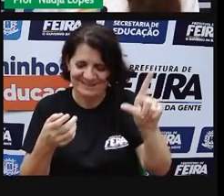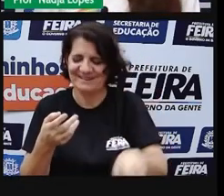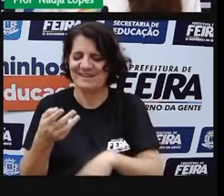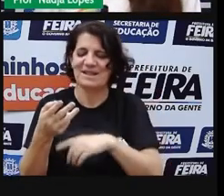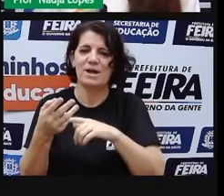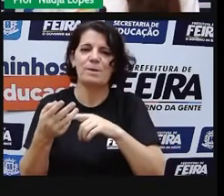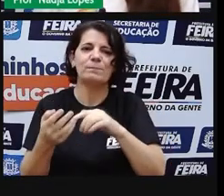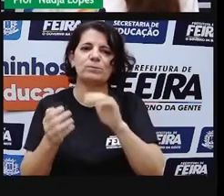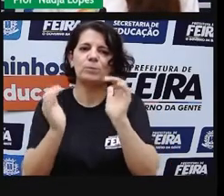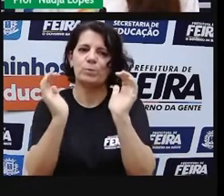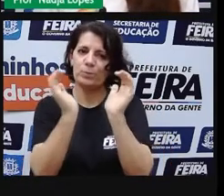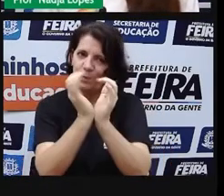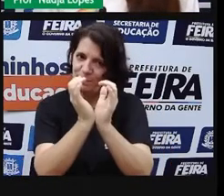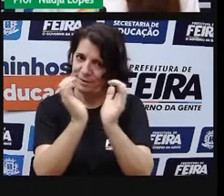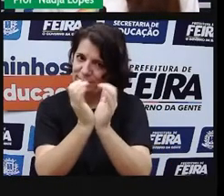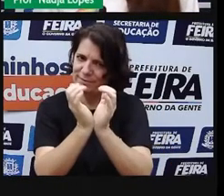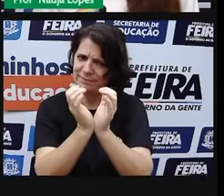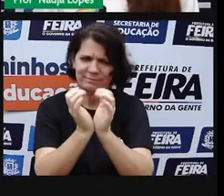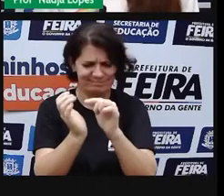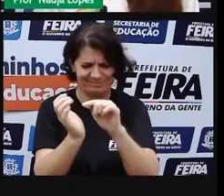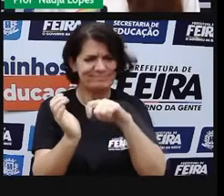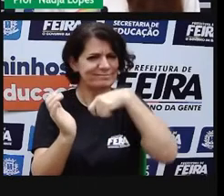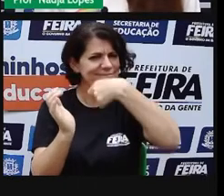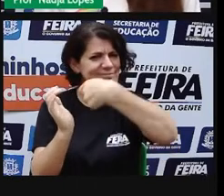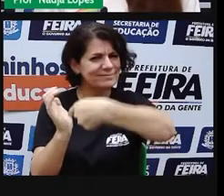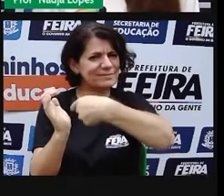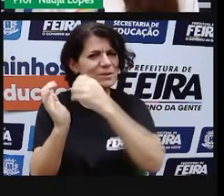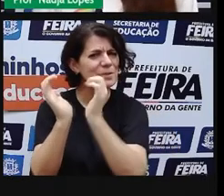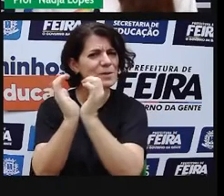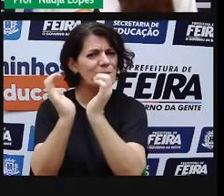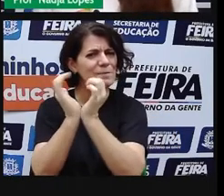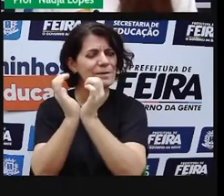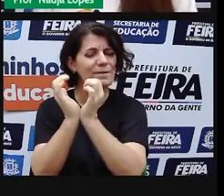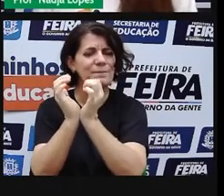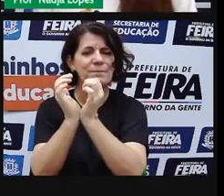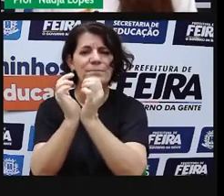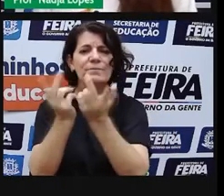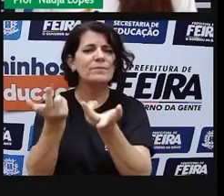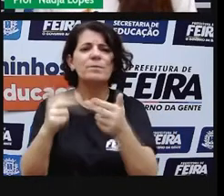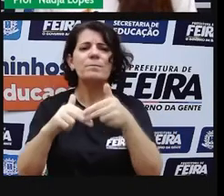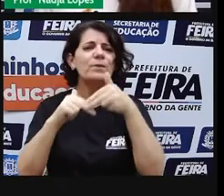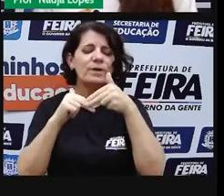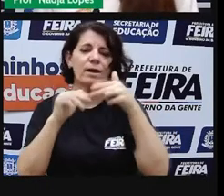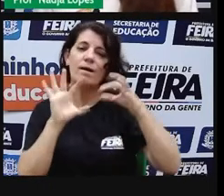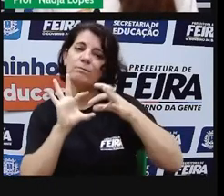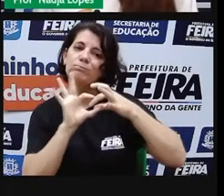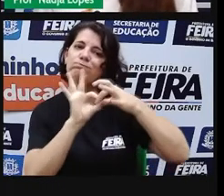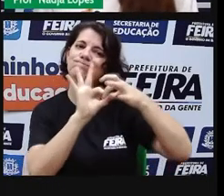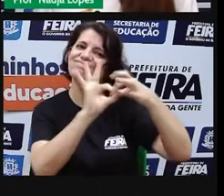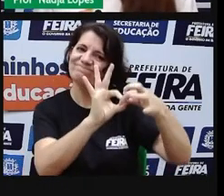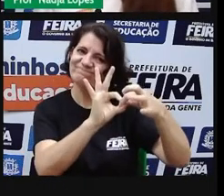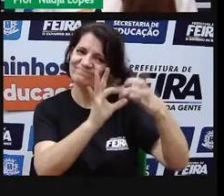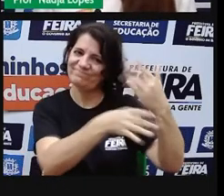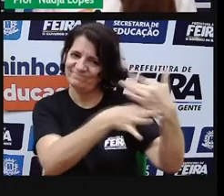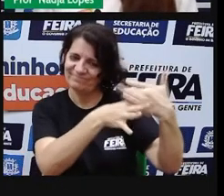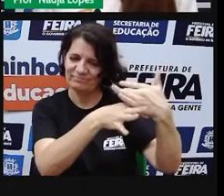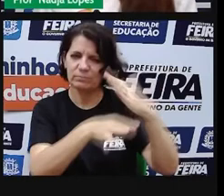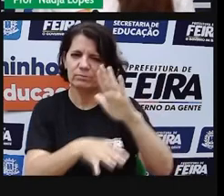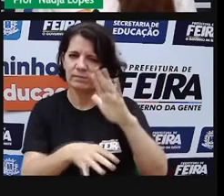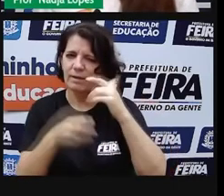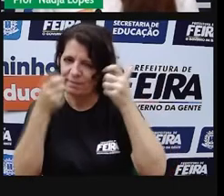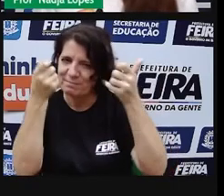tomba. O tomba é o elo entre Feira de Santana e São Gonçalo dos Campos. Conta-se que o